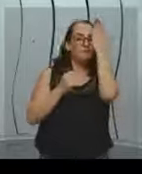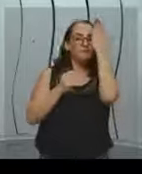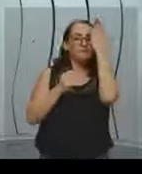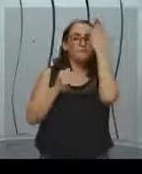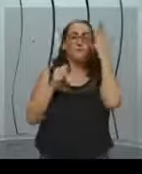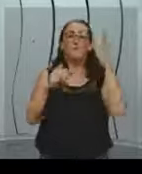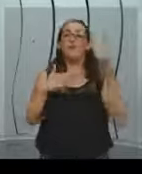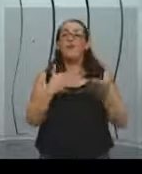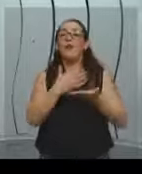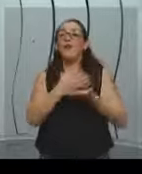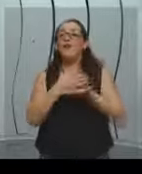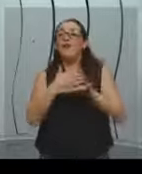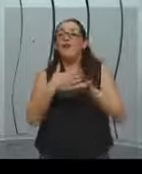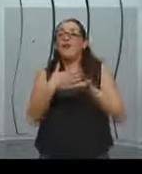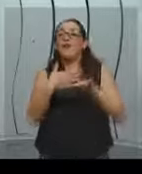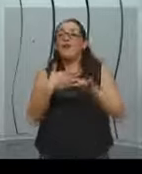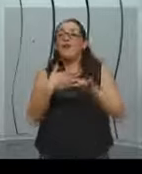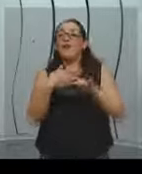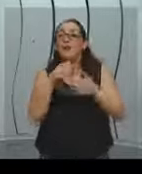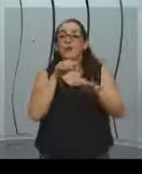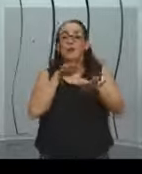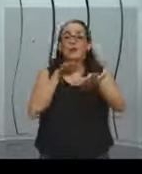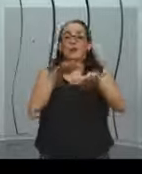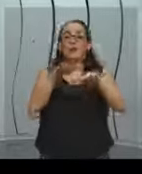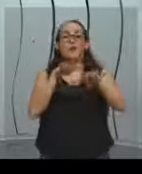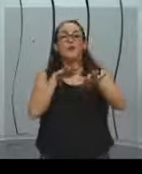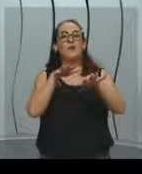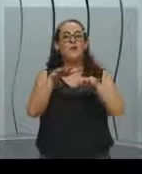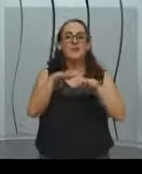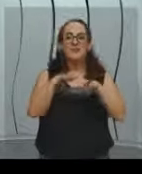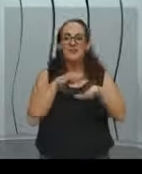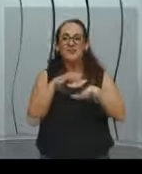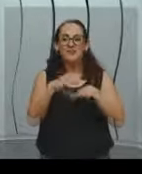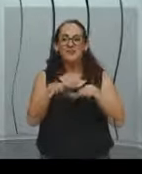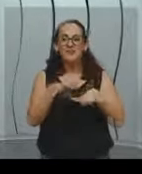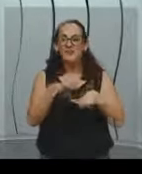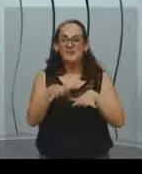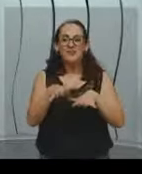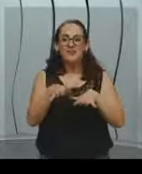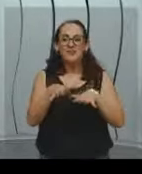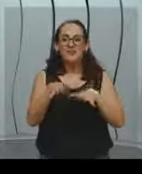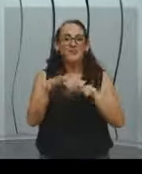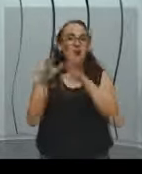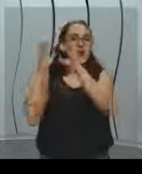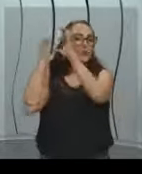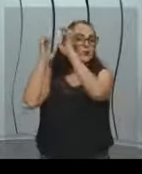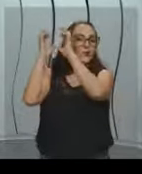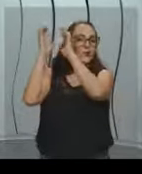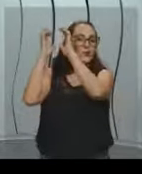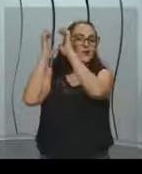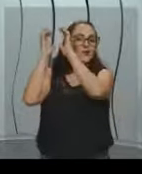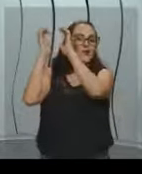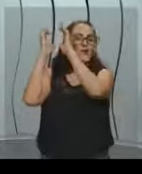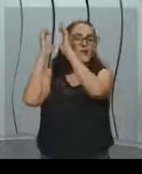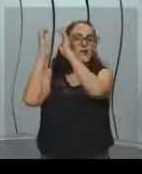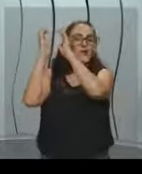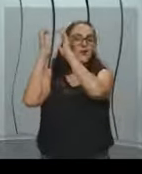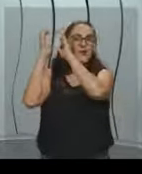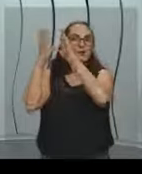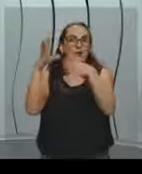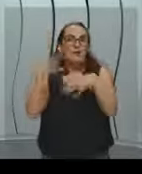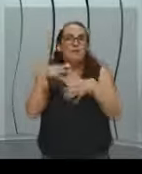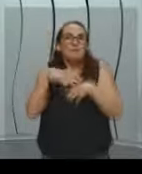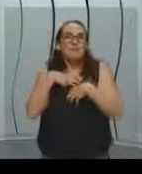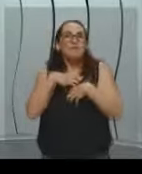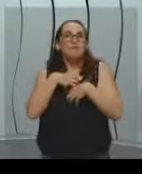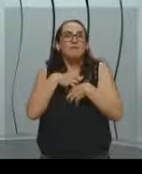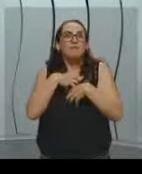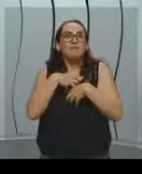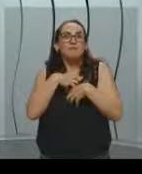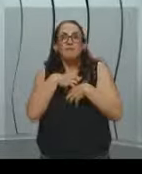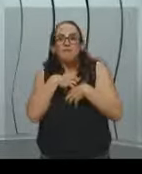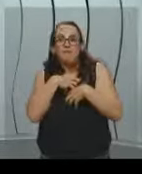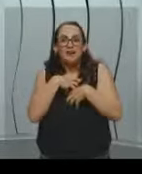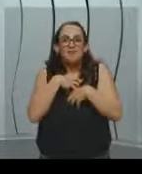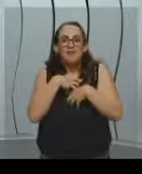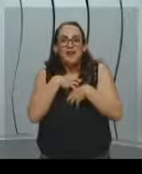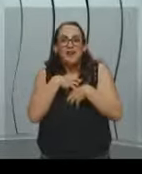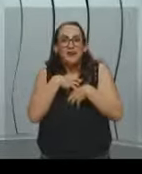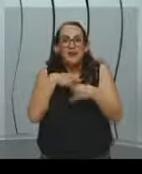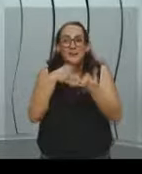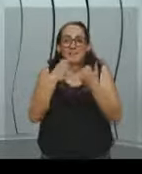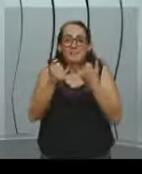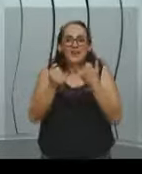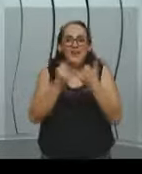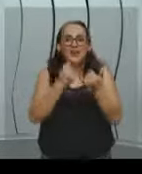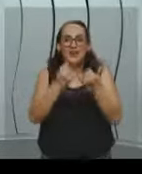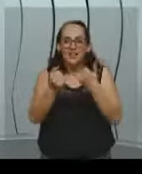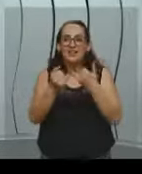e aquela coisa, como dizem vocês, dá uma bugada no cérebro da gente. E nós temos essa sensação do